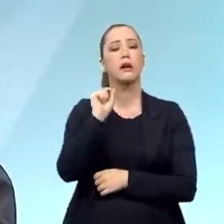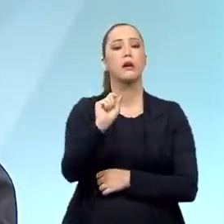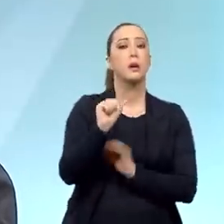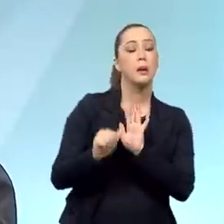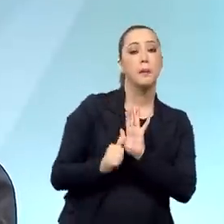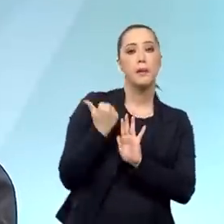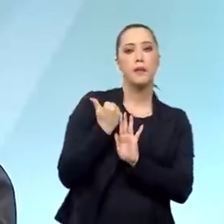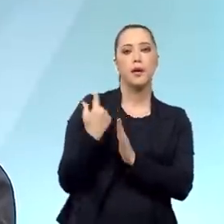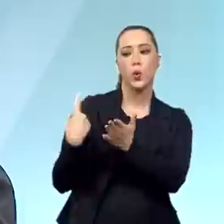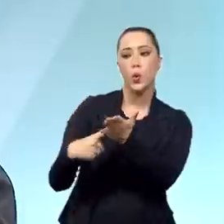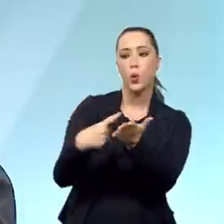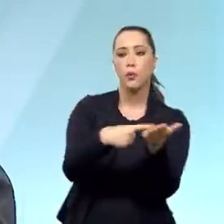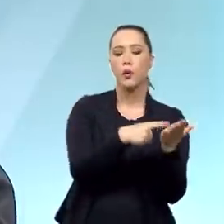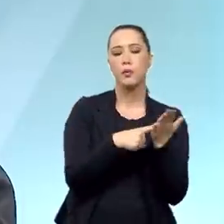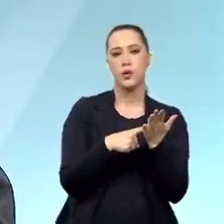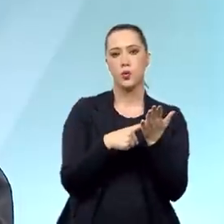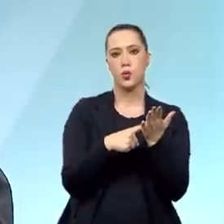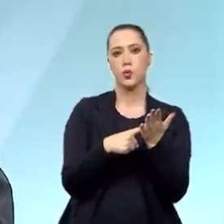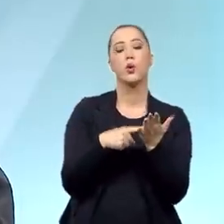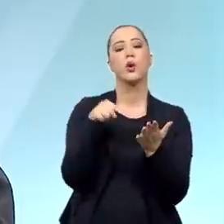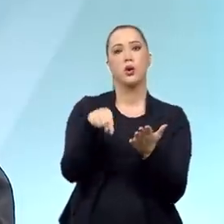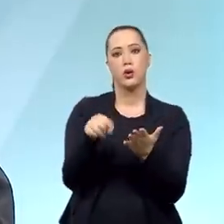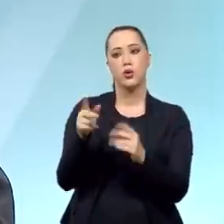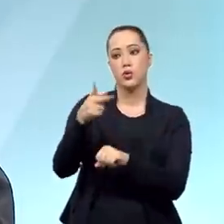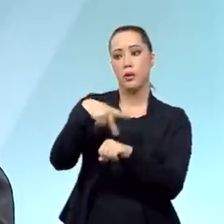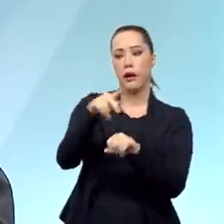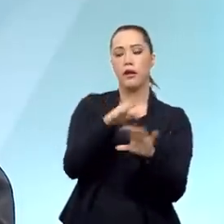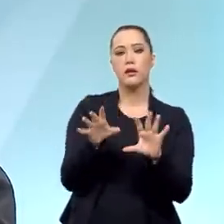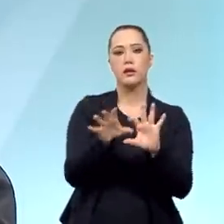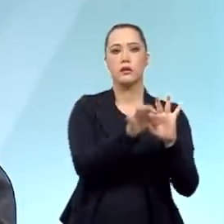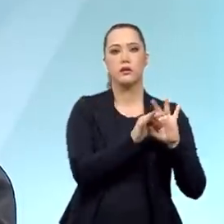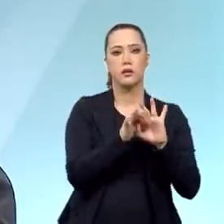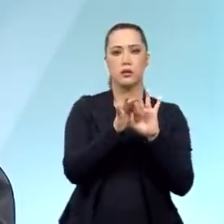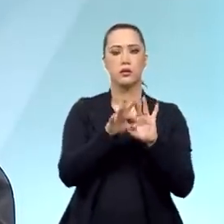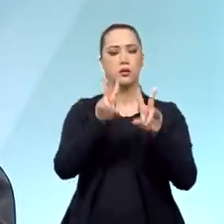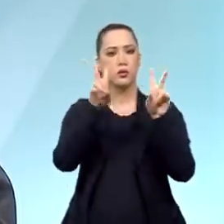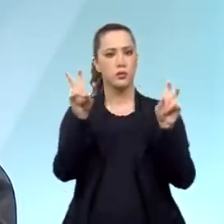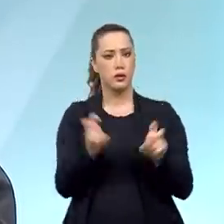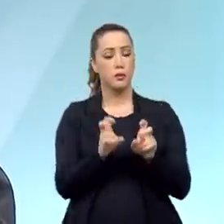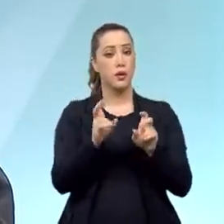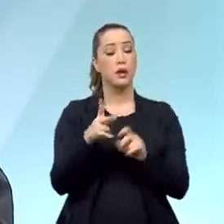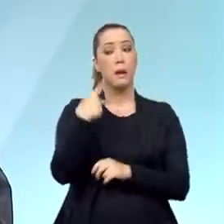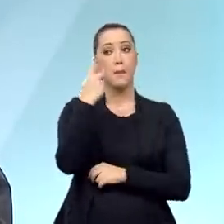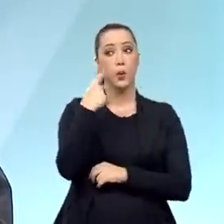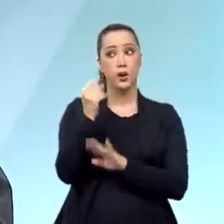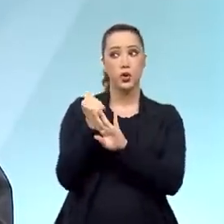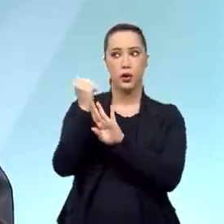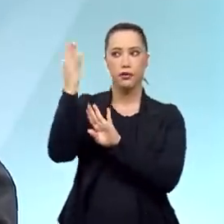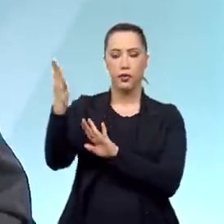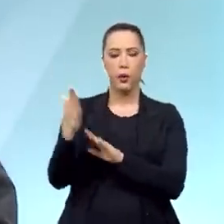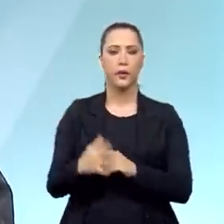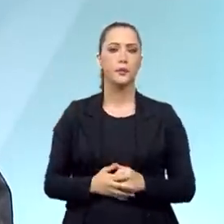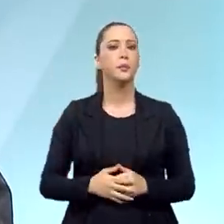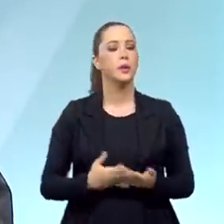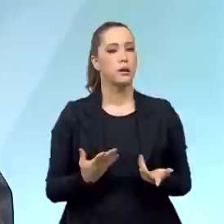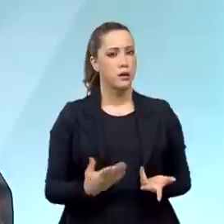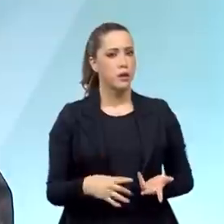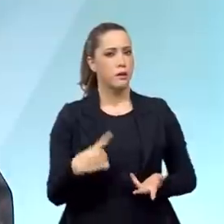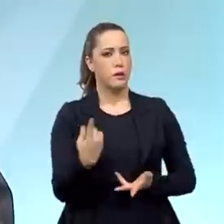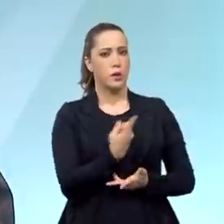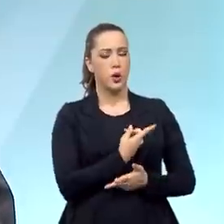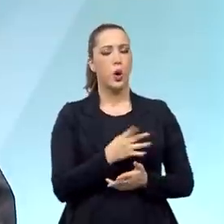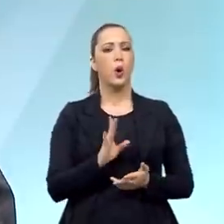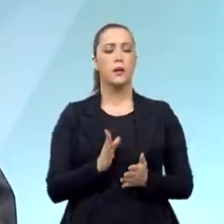foram acordos diplomáticos que pautaram essa decisão do Brasil na política externa. Na verdade, nós